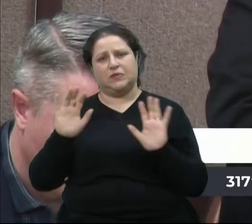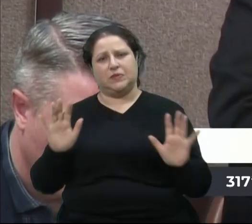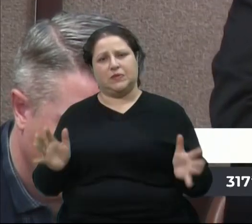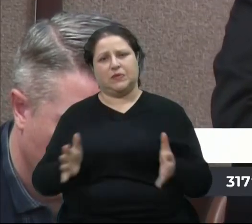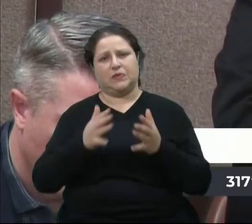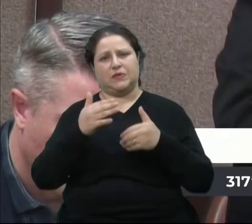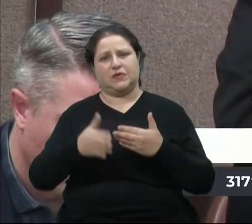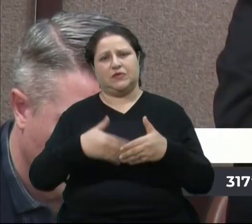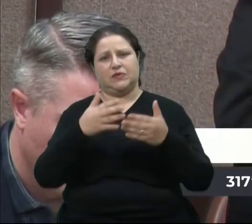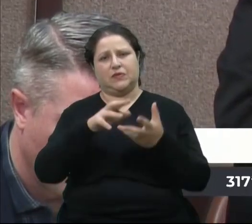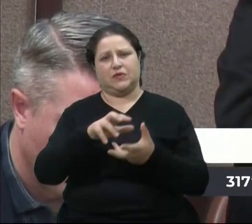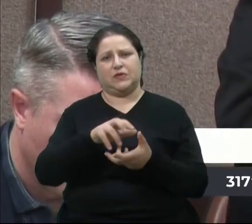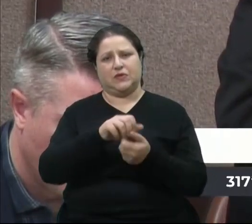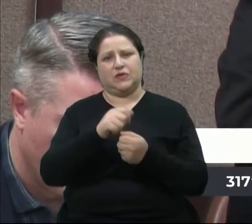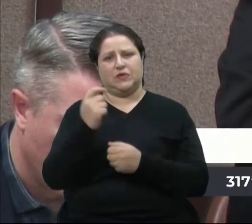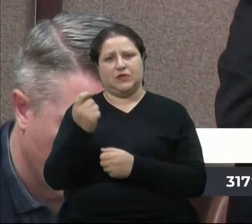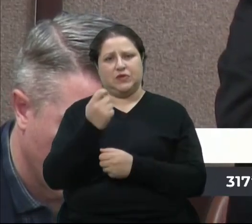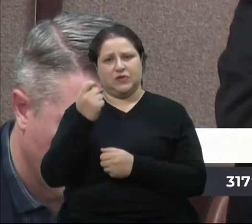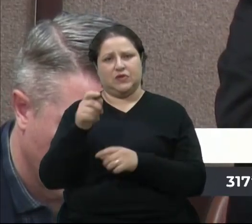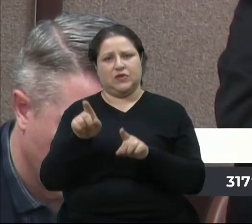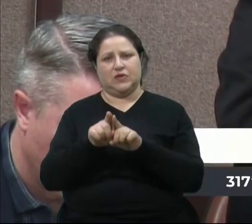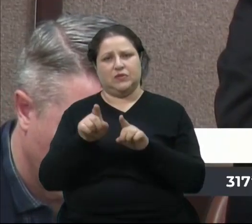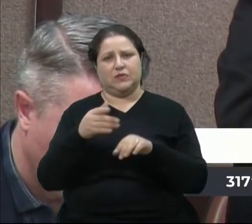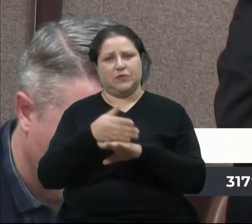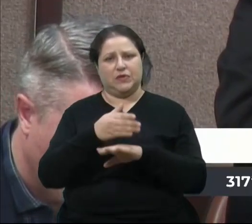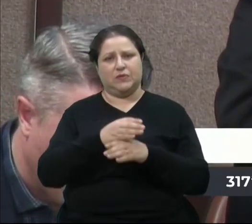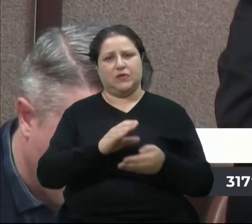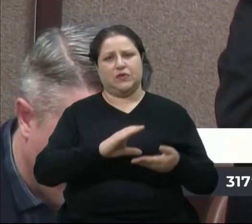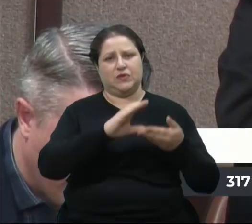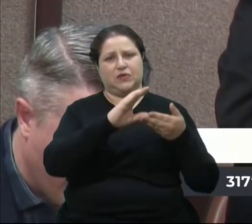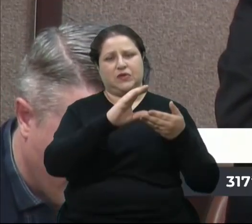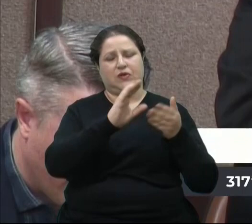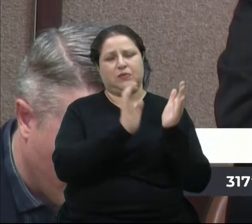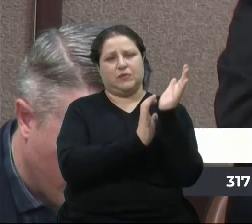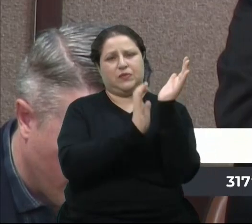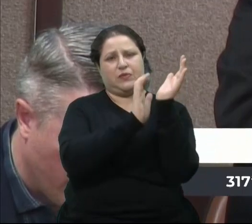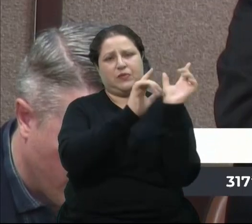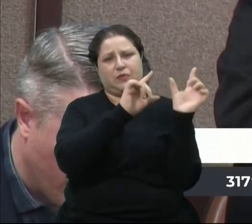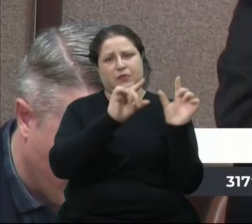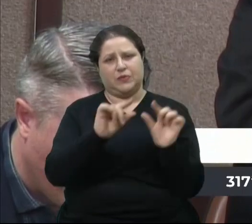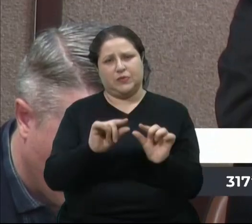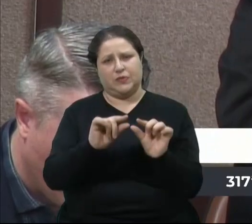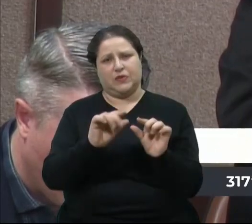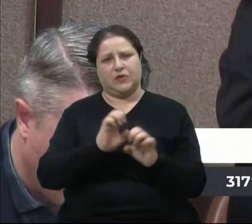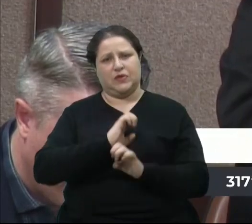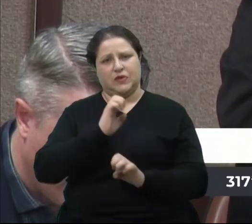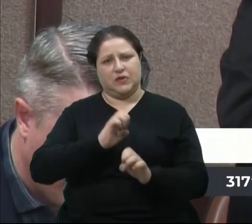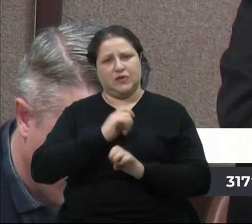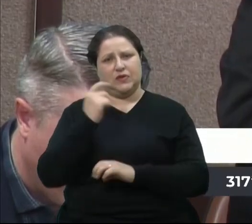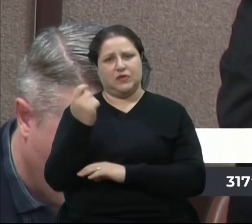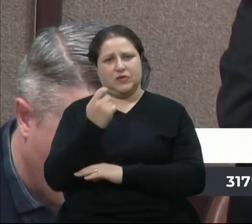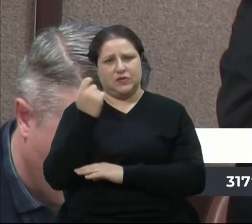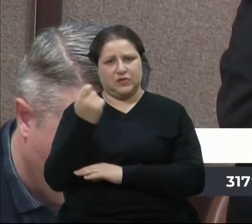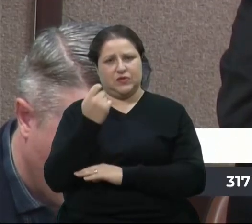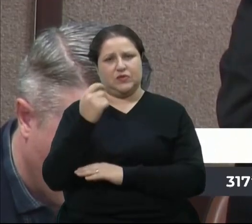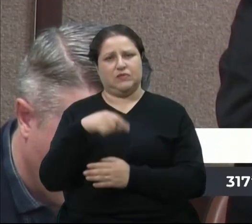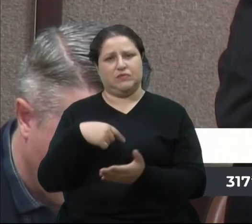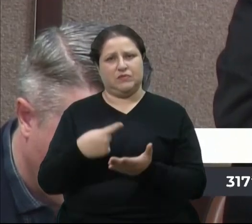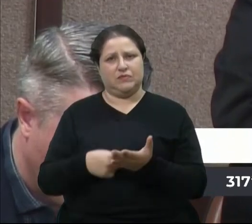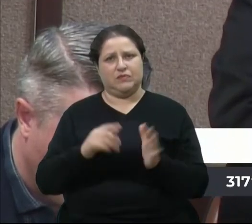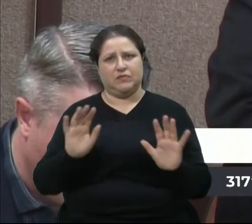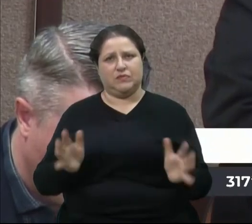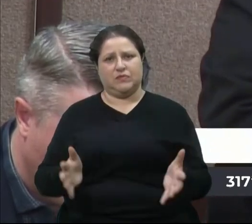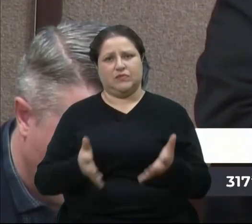Participa também do Conselho de Desburocratização e Empreendedorismo do Estado do Rio Grande do Sul. Seu comprometimento com a promoção